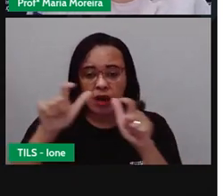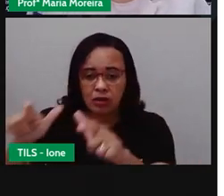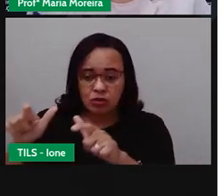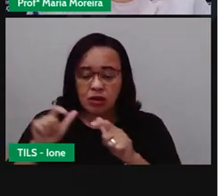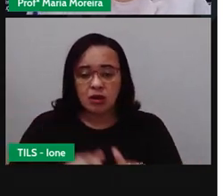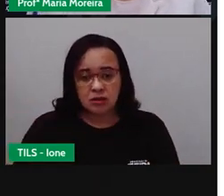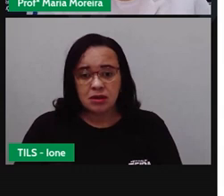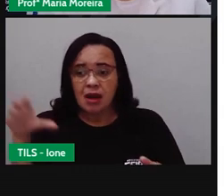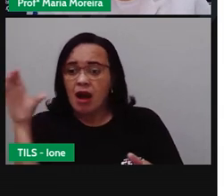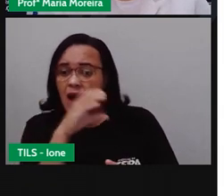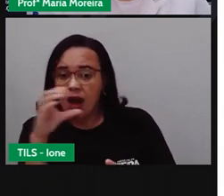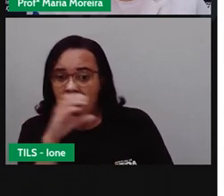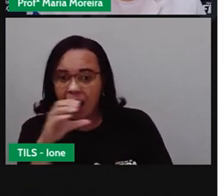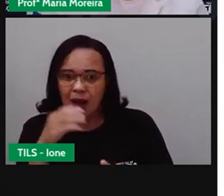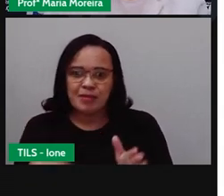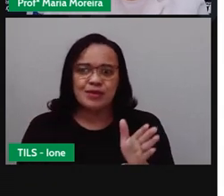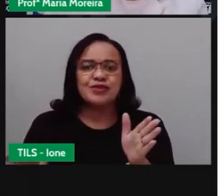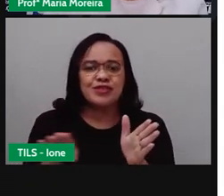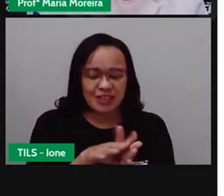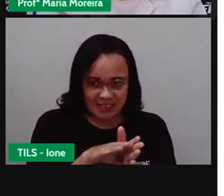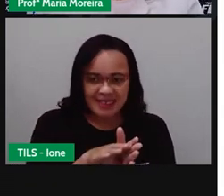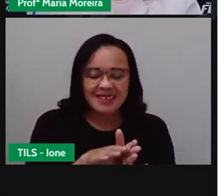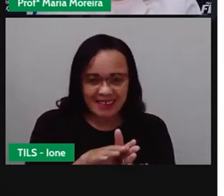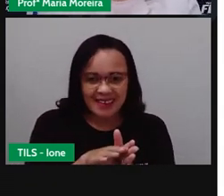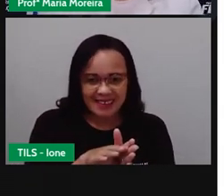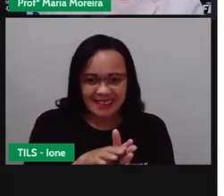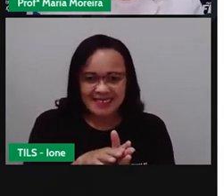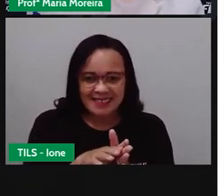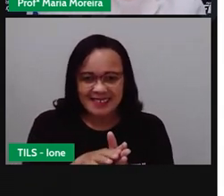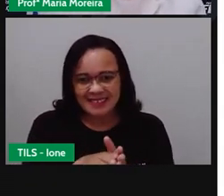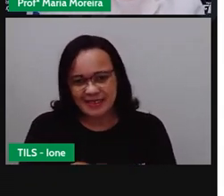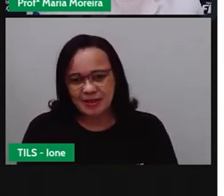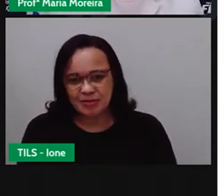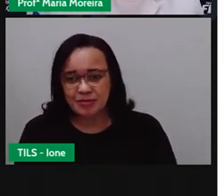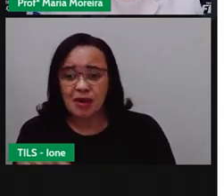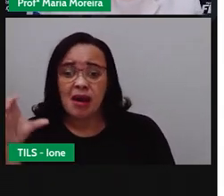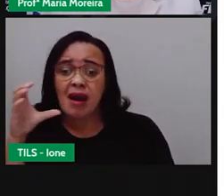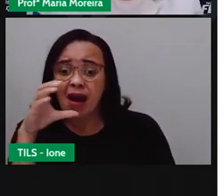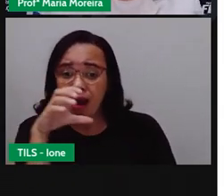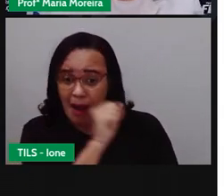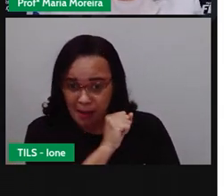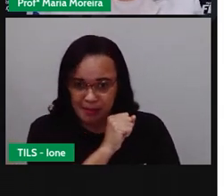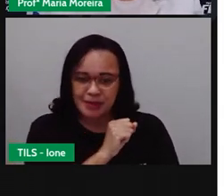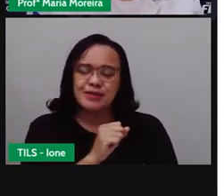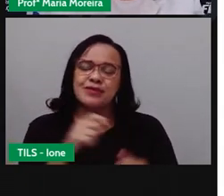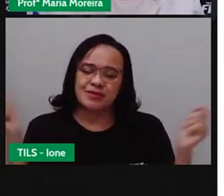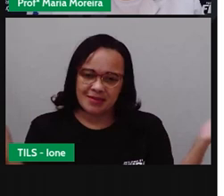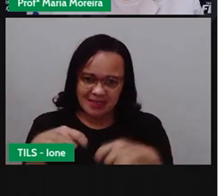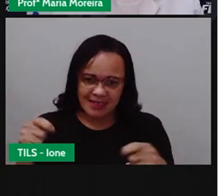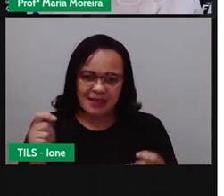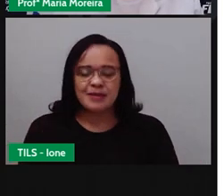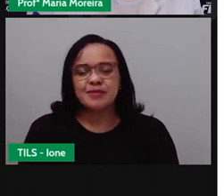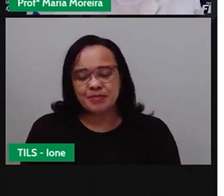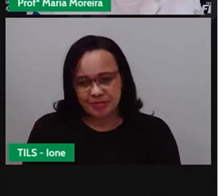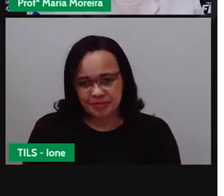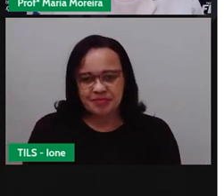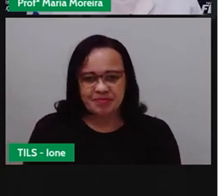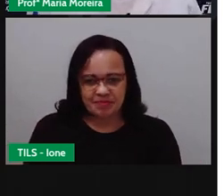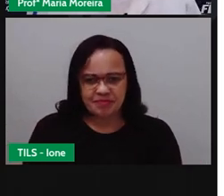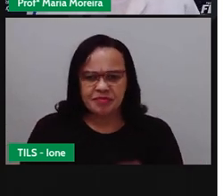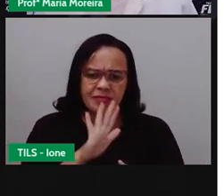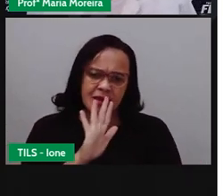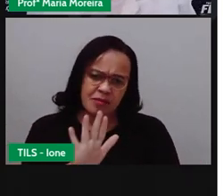agilidade. agilidade, então a gente vai de um local a outro o quê? Com maior agilidade. Mas,